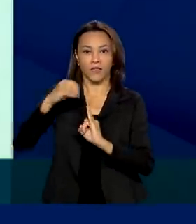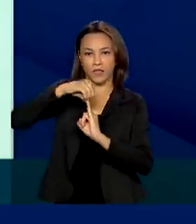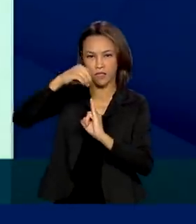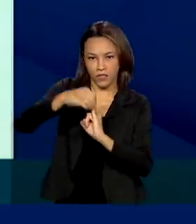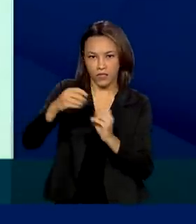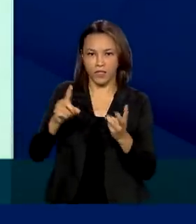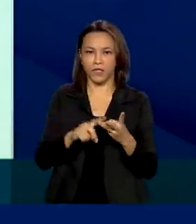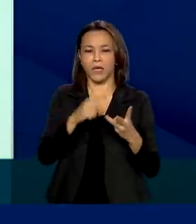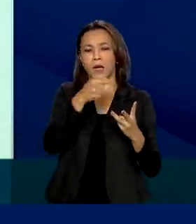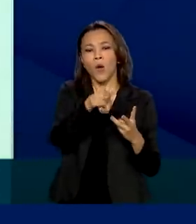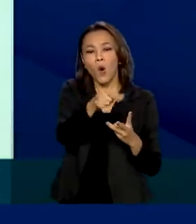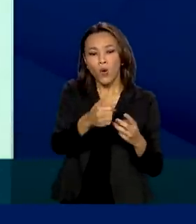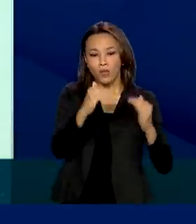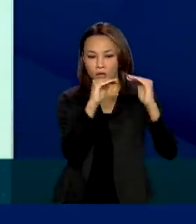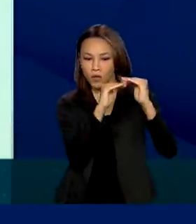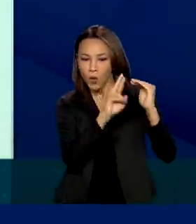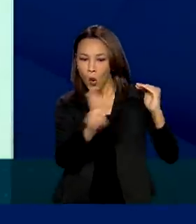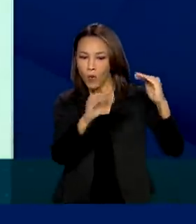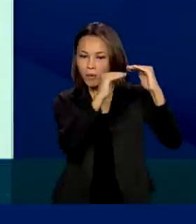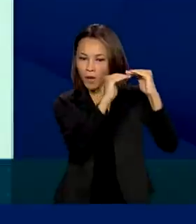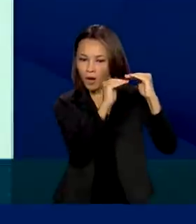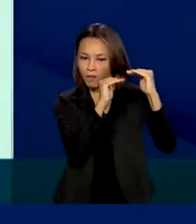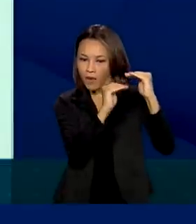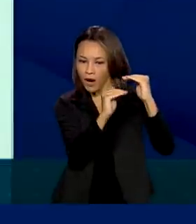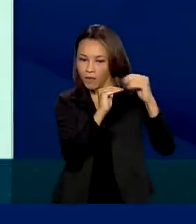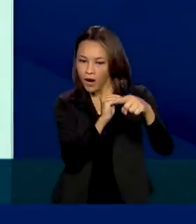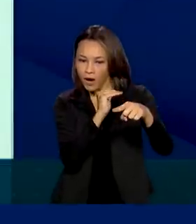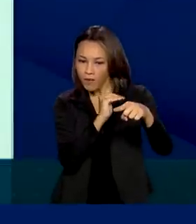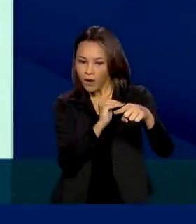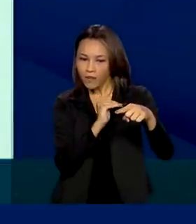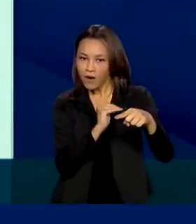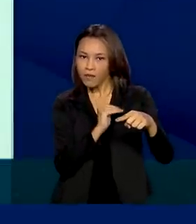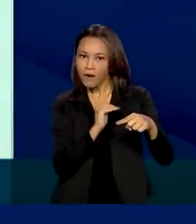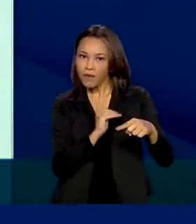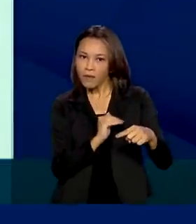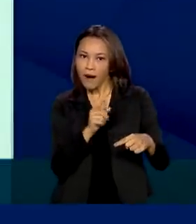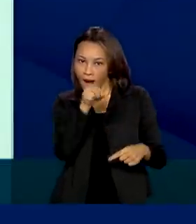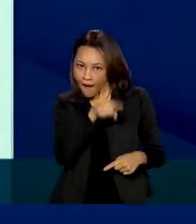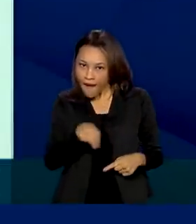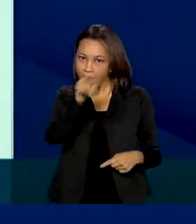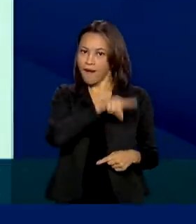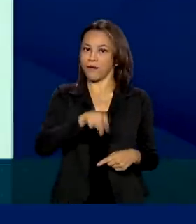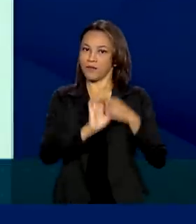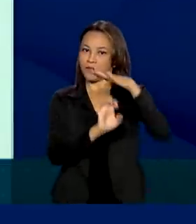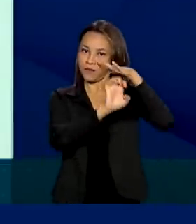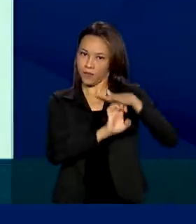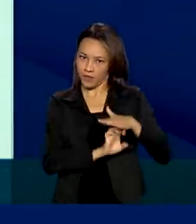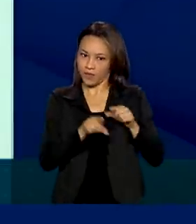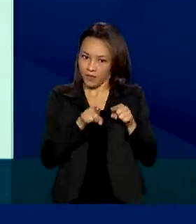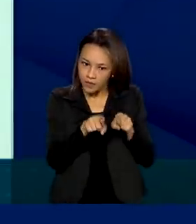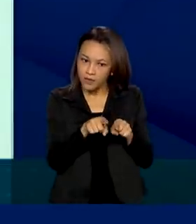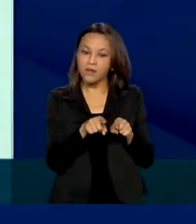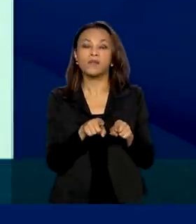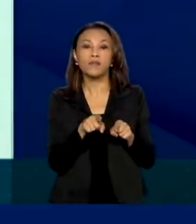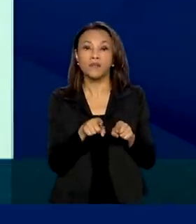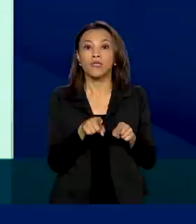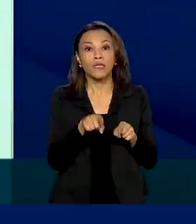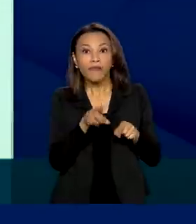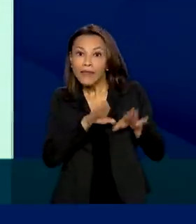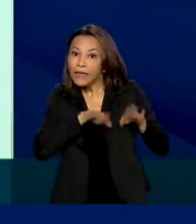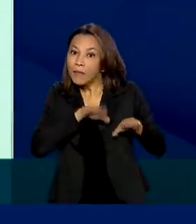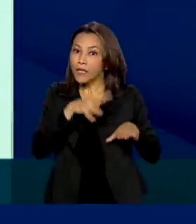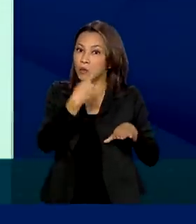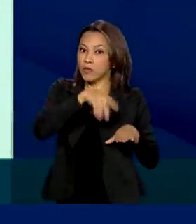Barak, Moderna, Janssen, Sputnik, a Gamaleya. E para todos eles, a depender do seu